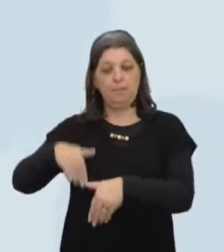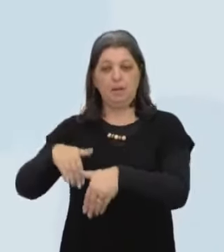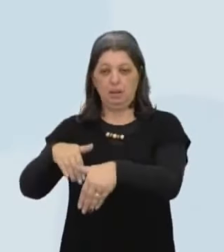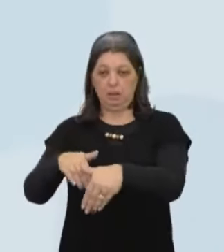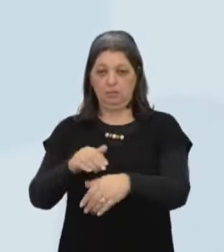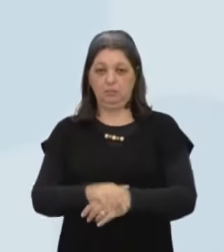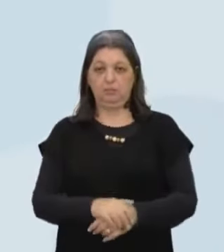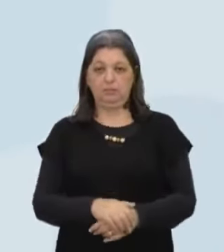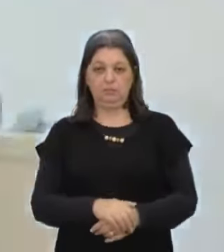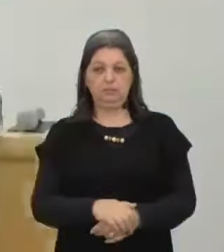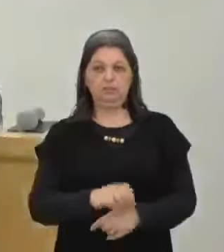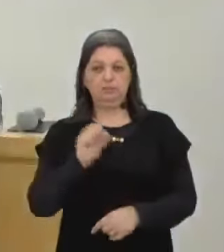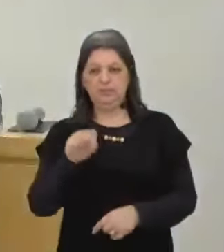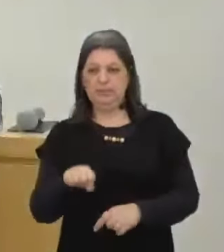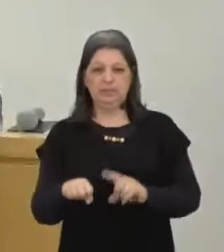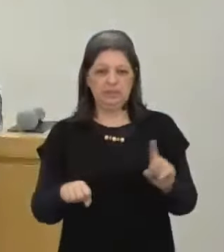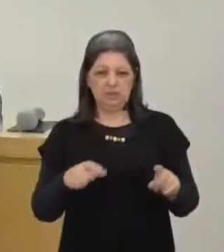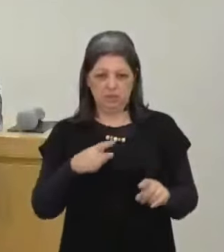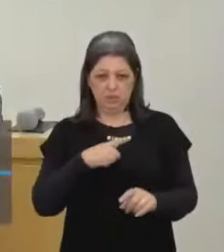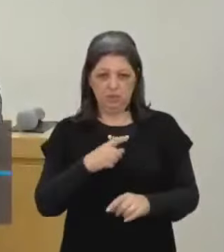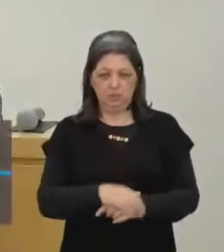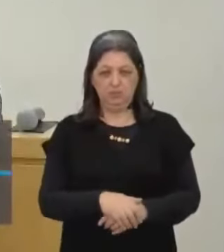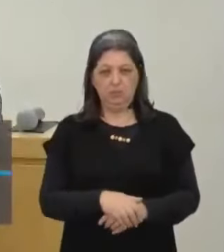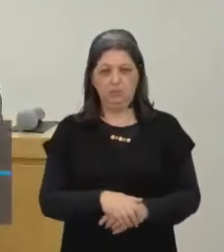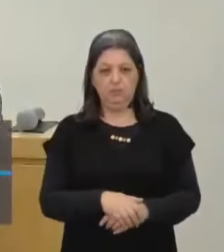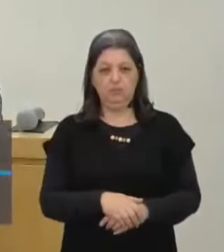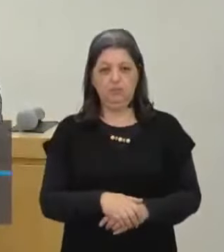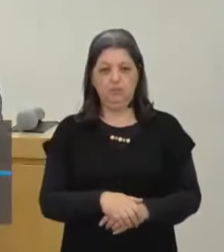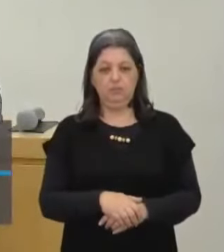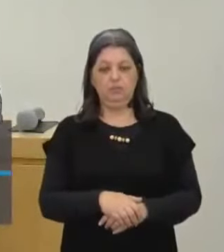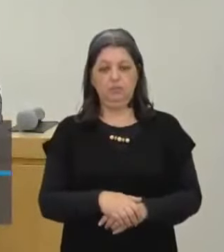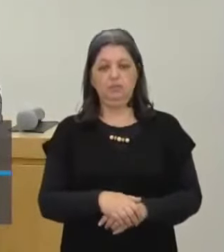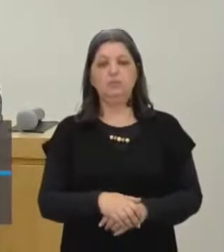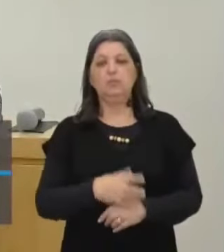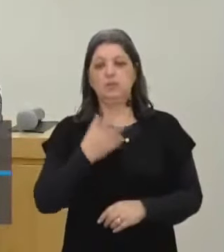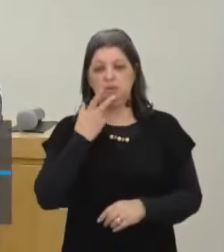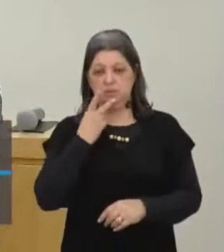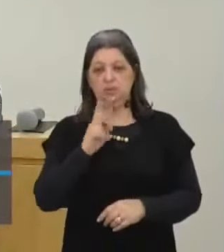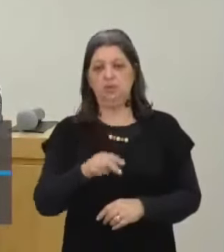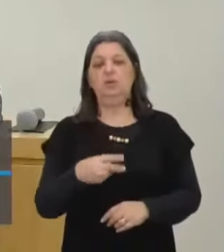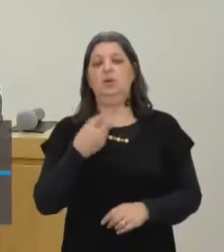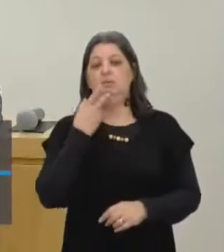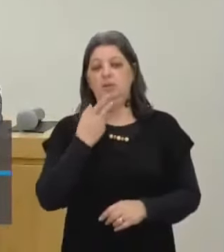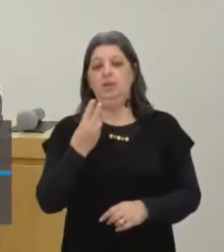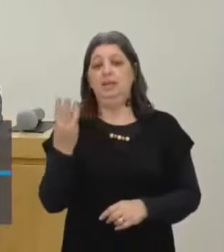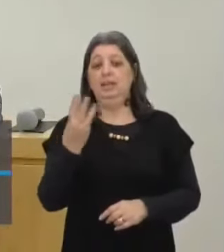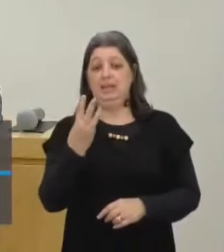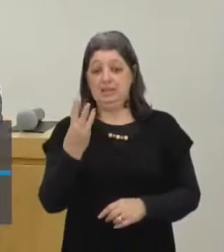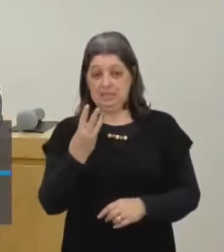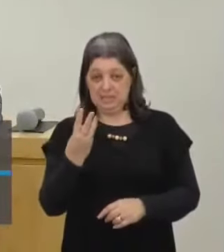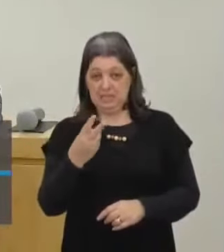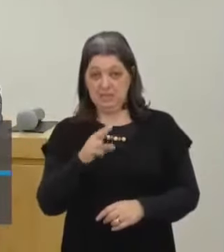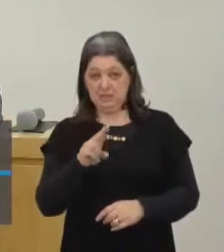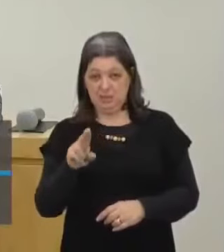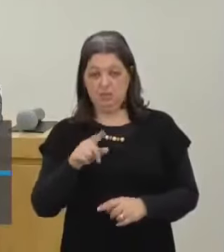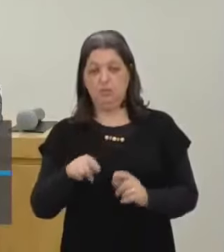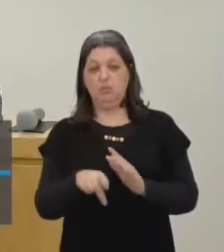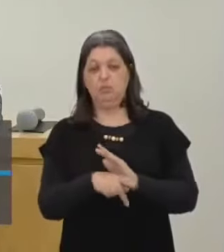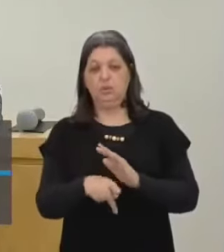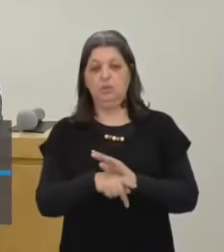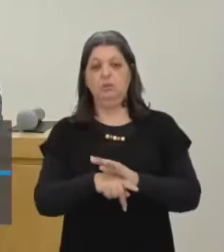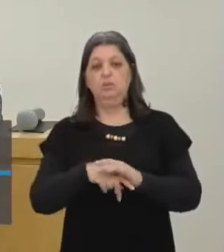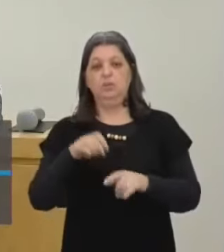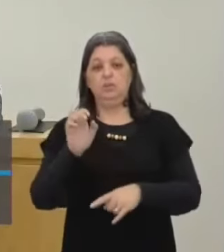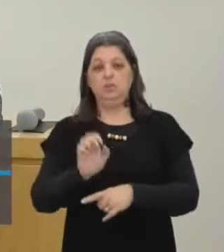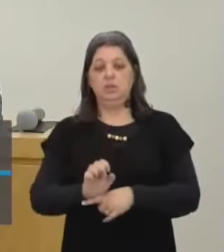um sinão aqui? Volta para mim Eu já tinha falado Vou falar pela terceira vez esse nominho Estado Democrático de